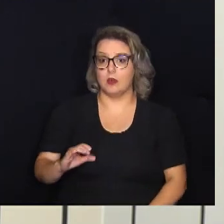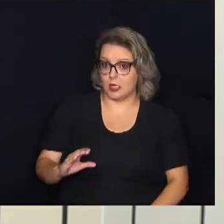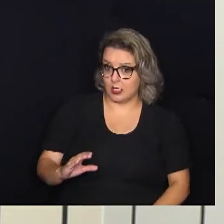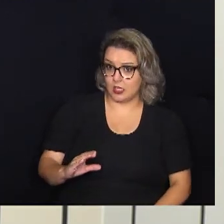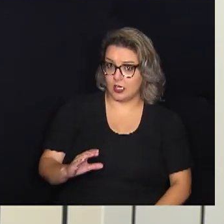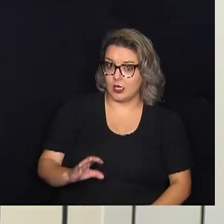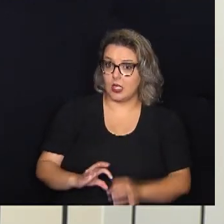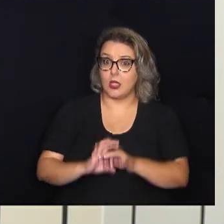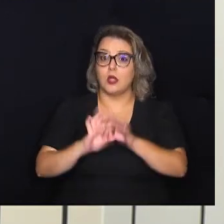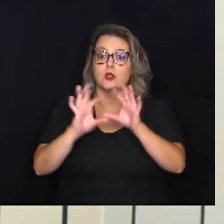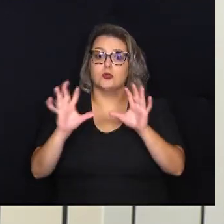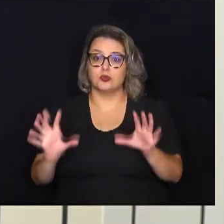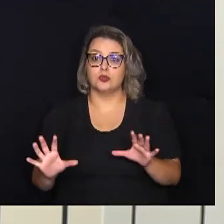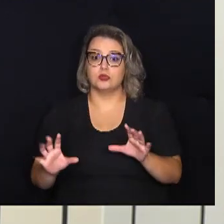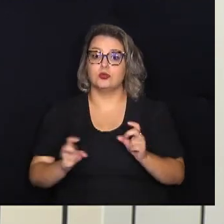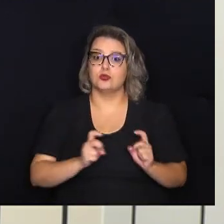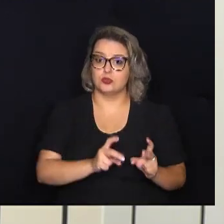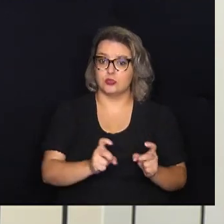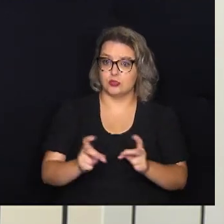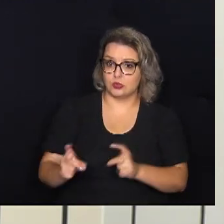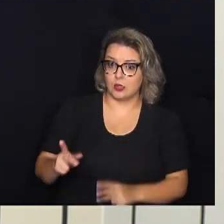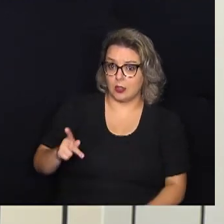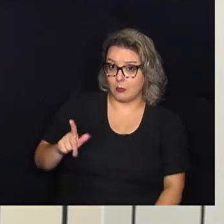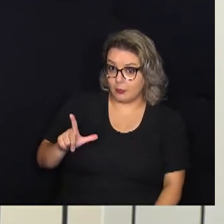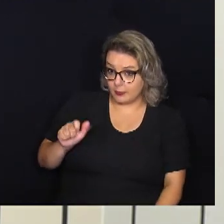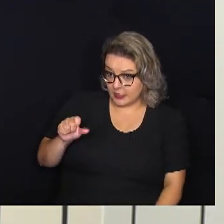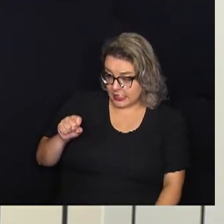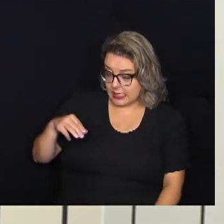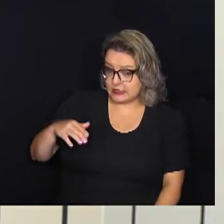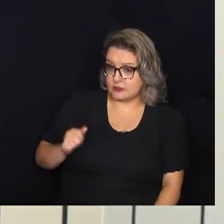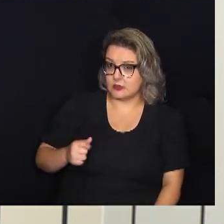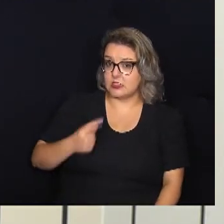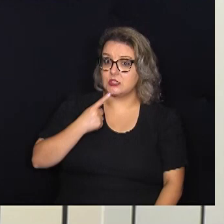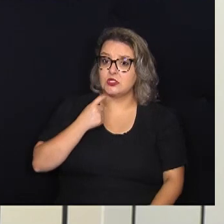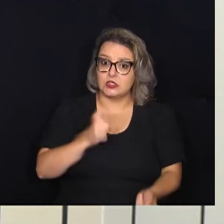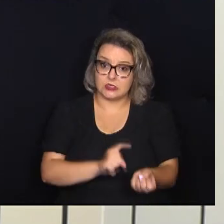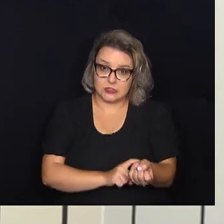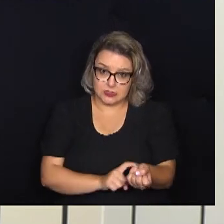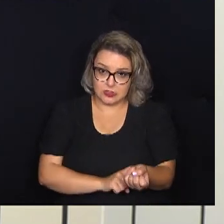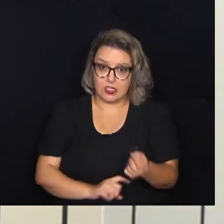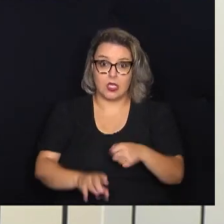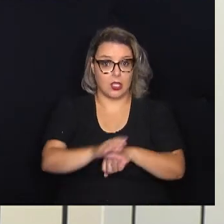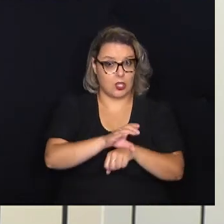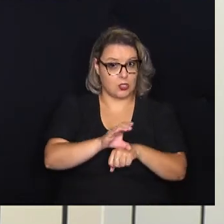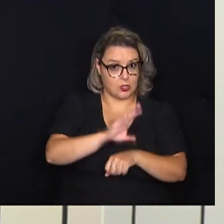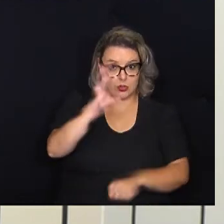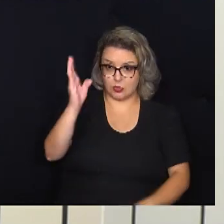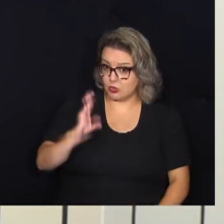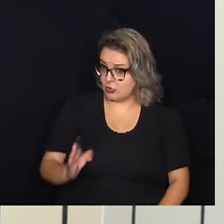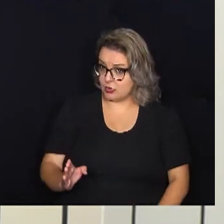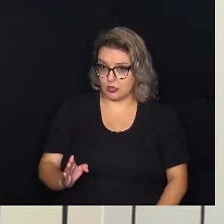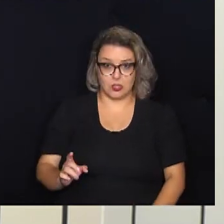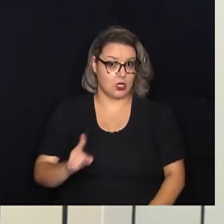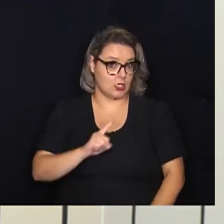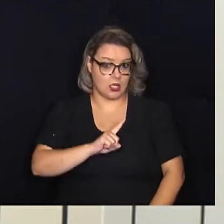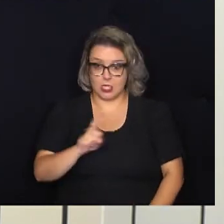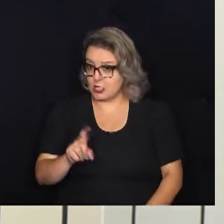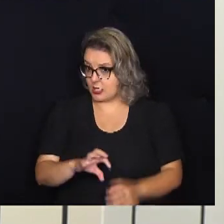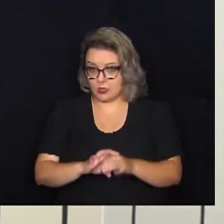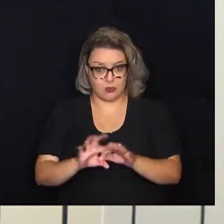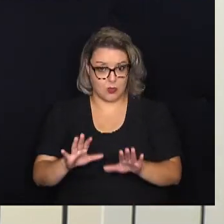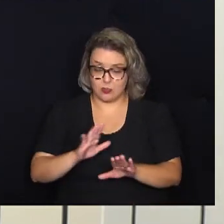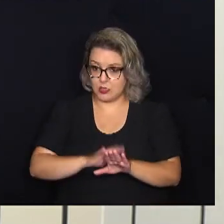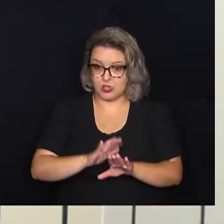autoriza a venda de plasma sanguíneo. Atualmente, a Constituição brasileira não permite a atividade,